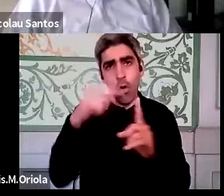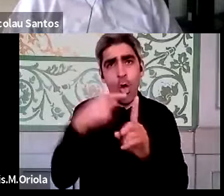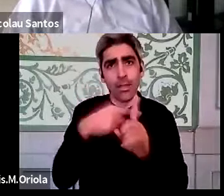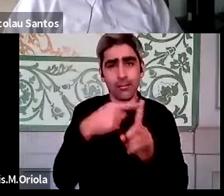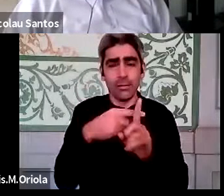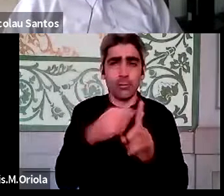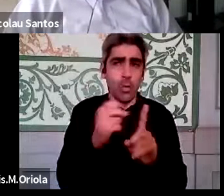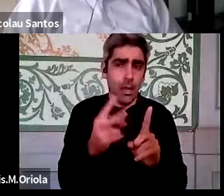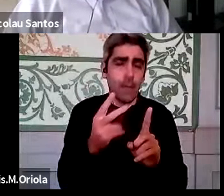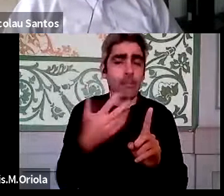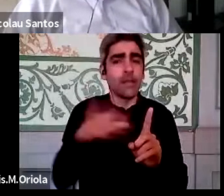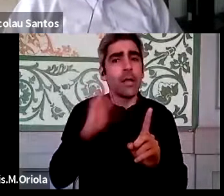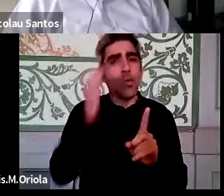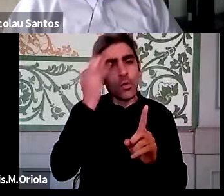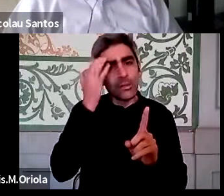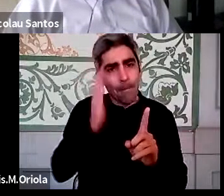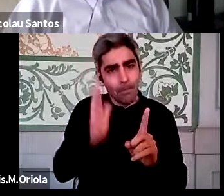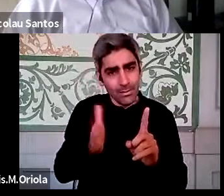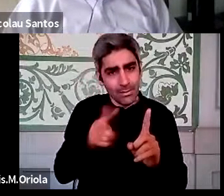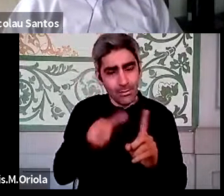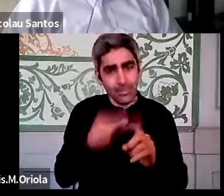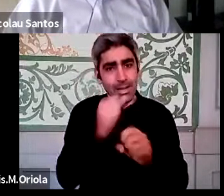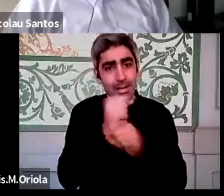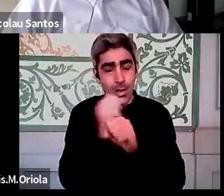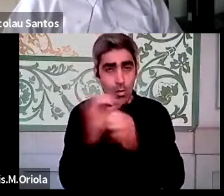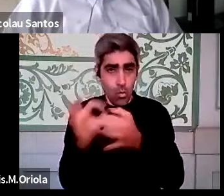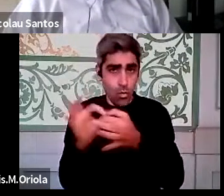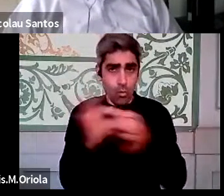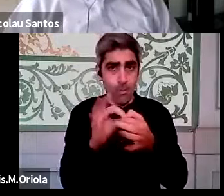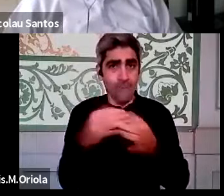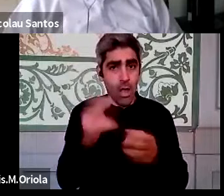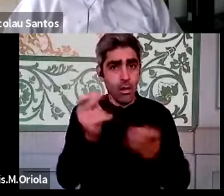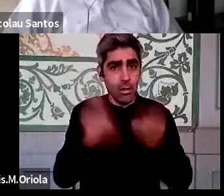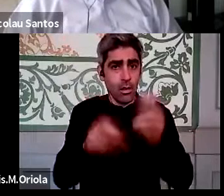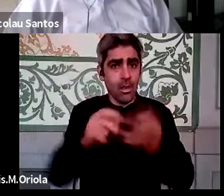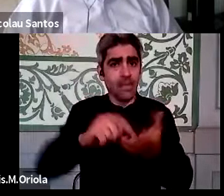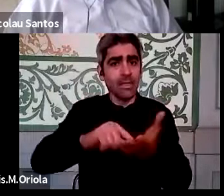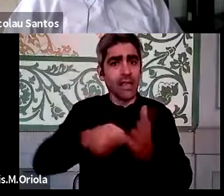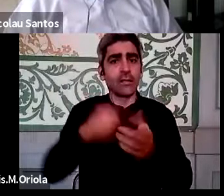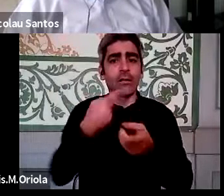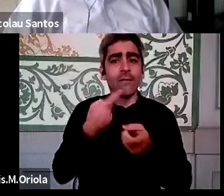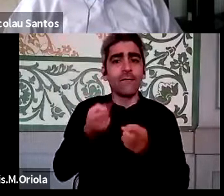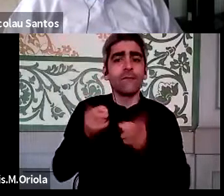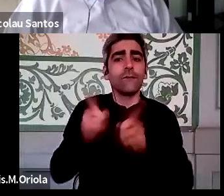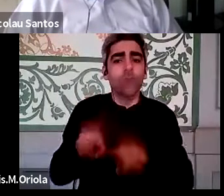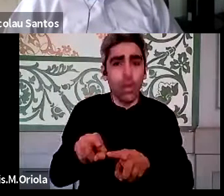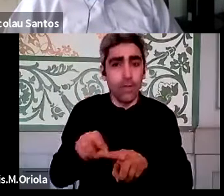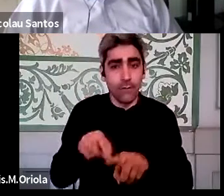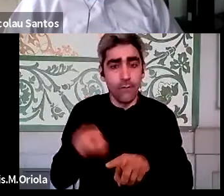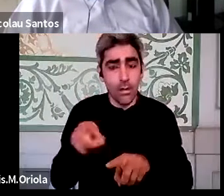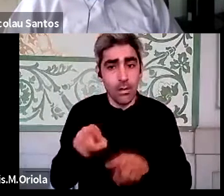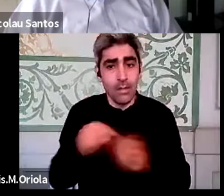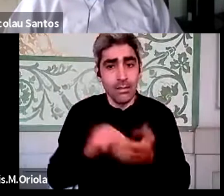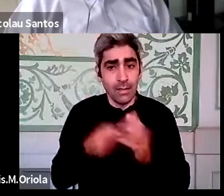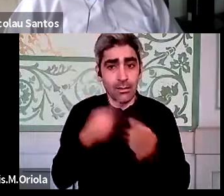estar conscientes, o trabalho colaborativo vai enfrentar o teste do regresso, porque o